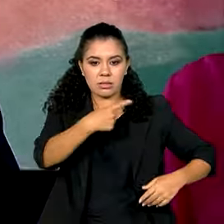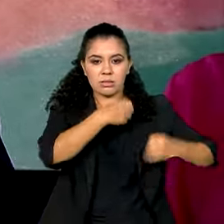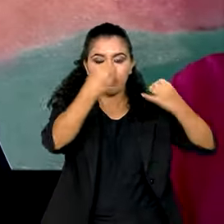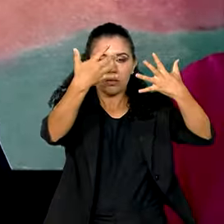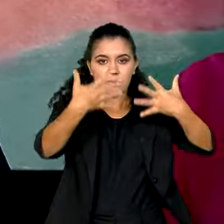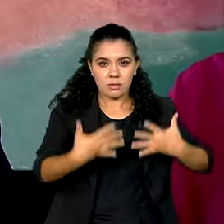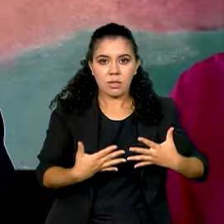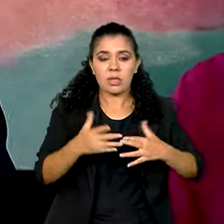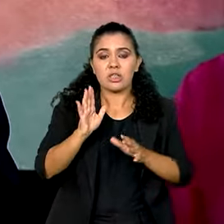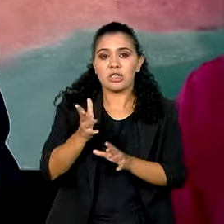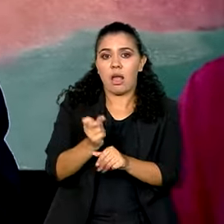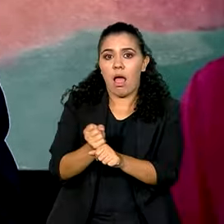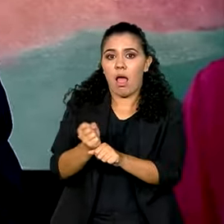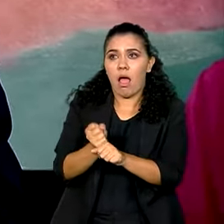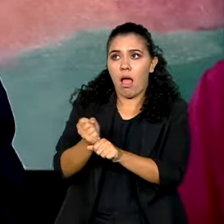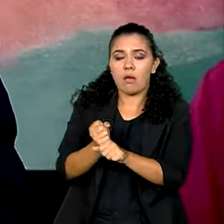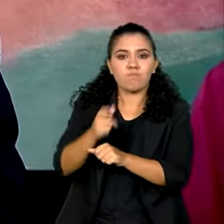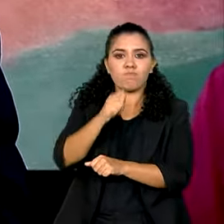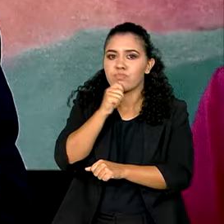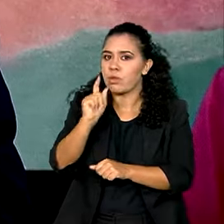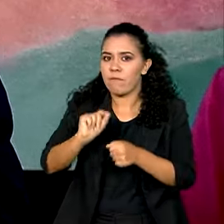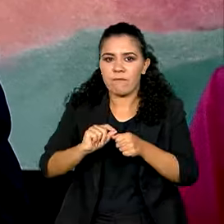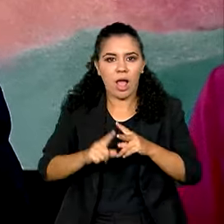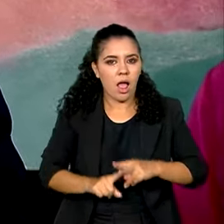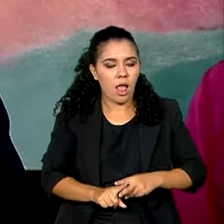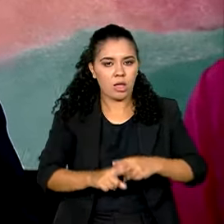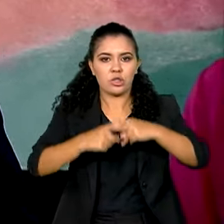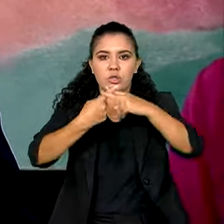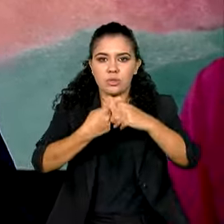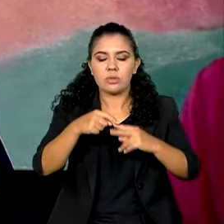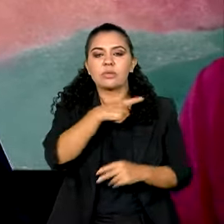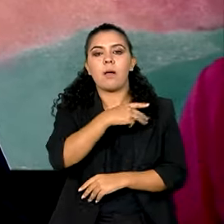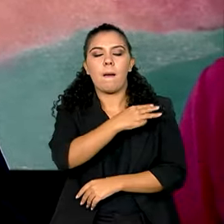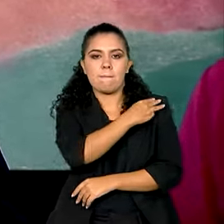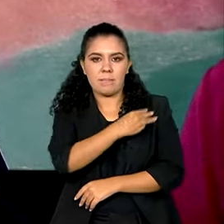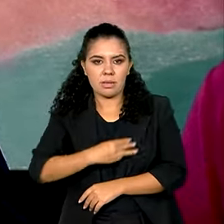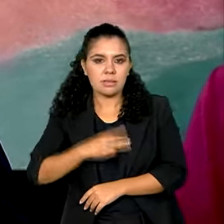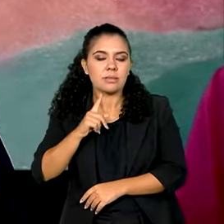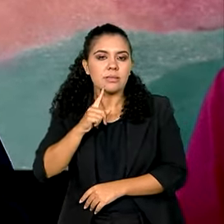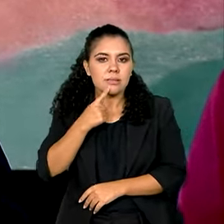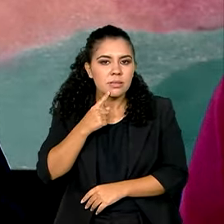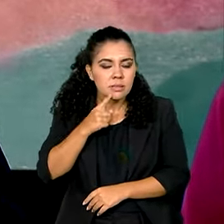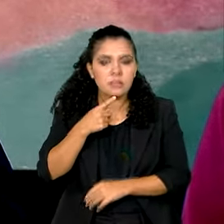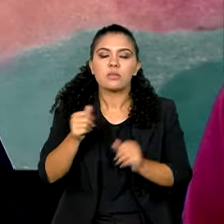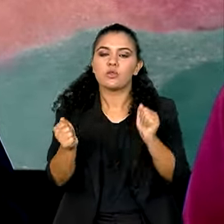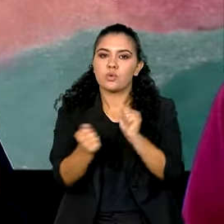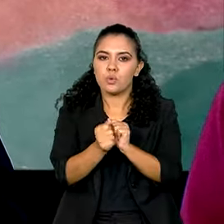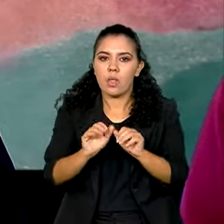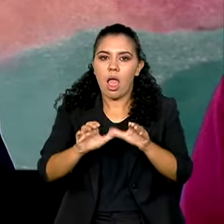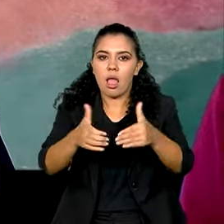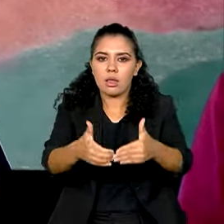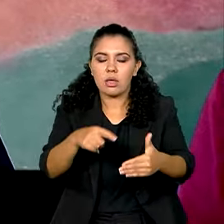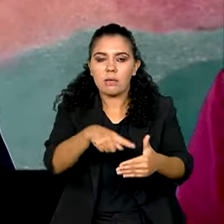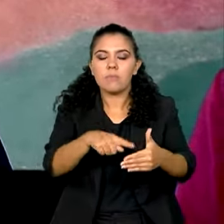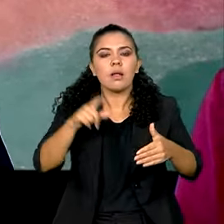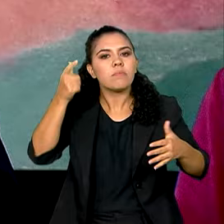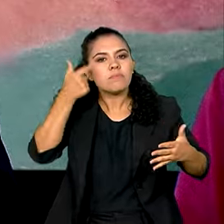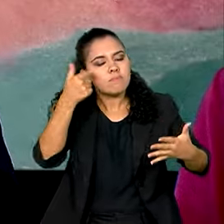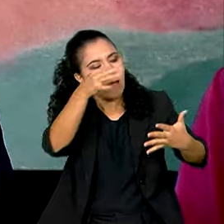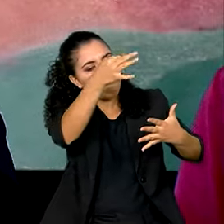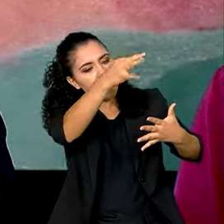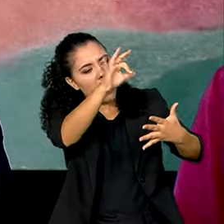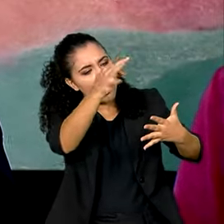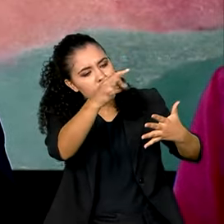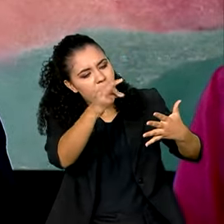tabela. A ministra Anísia, conduzindo o ministério junto com a nossa equipe, o que que fez? Começou a fazer pontualmente alguns